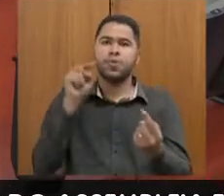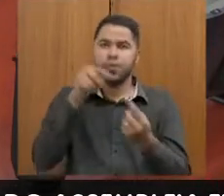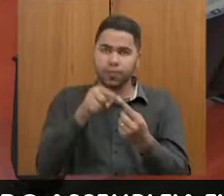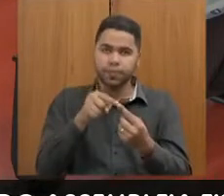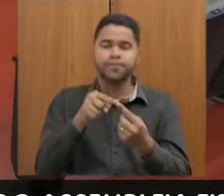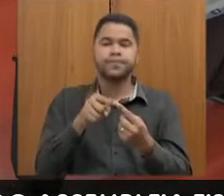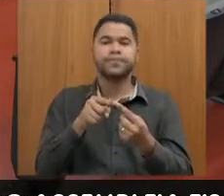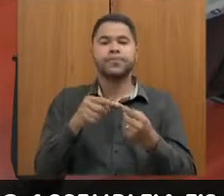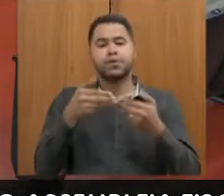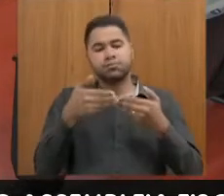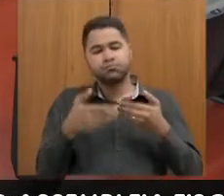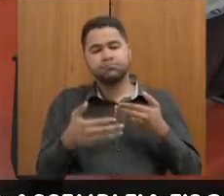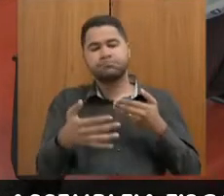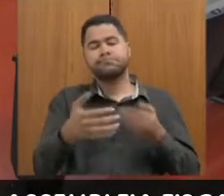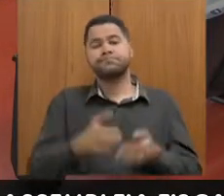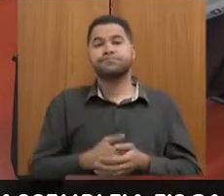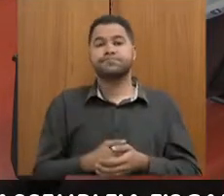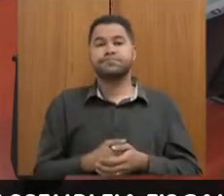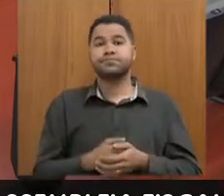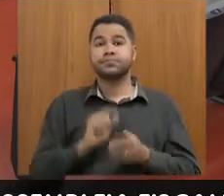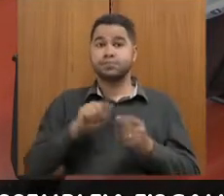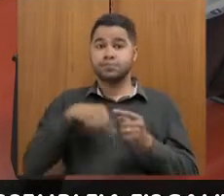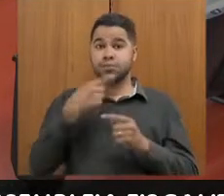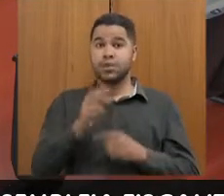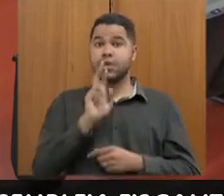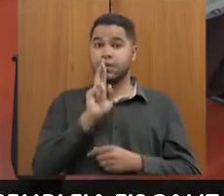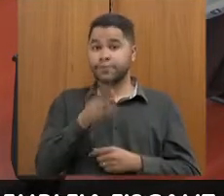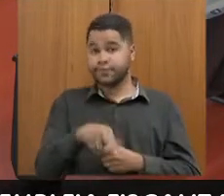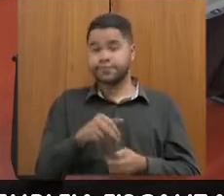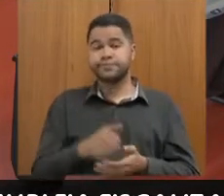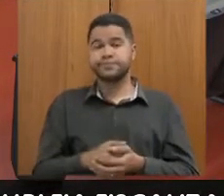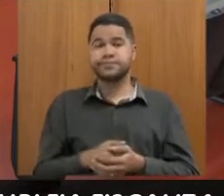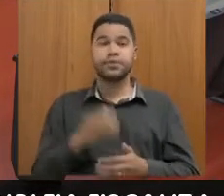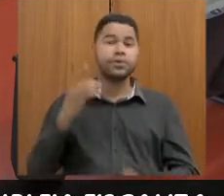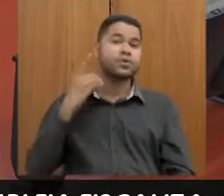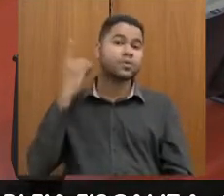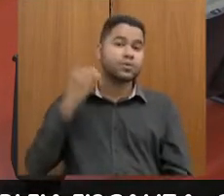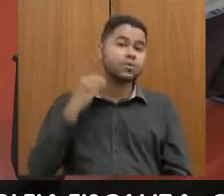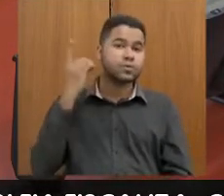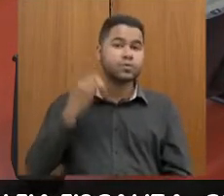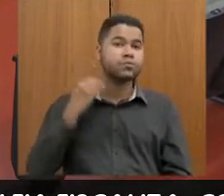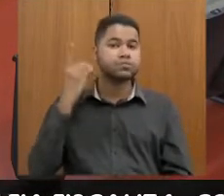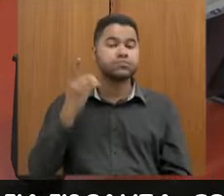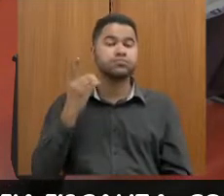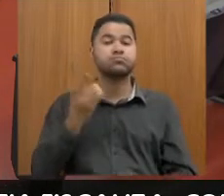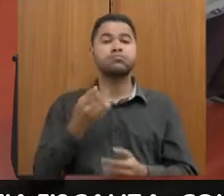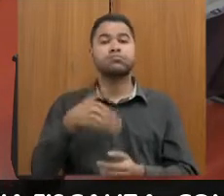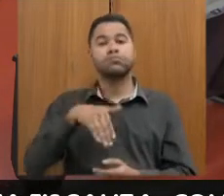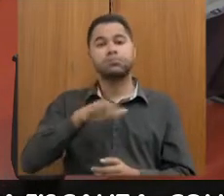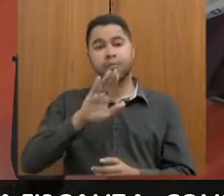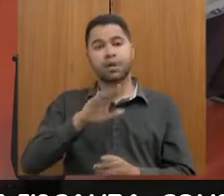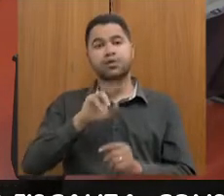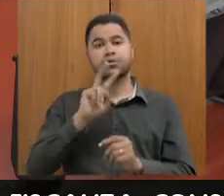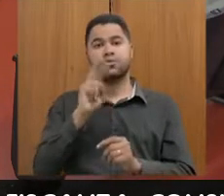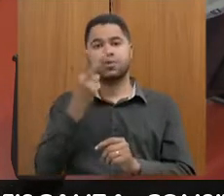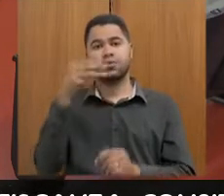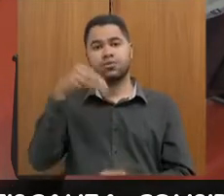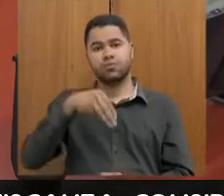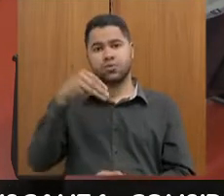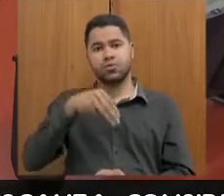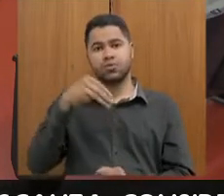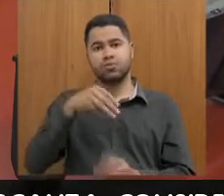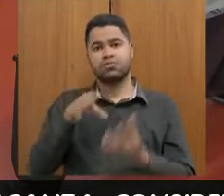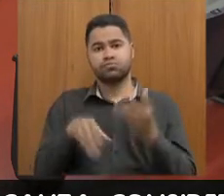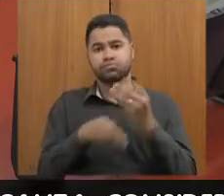render a reunião. Após a resposta da autoridade, o deputado que se interpelou disporará de mais dois minutos para suas considerações